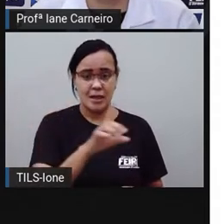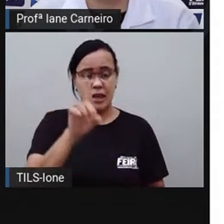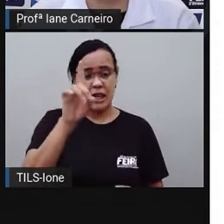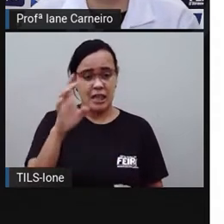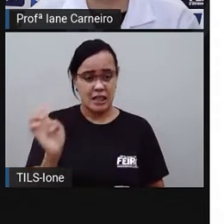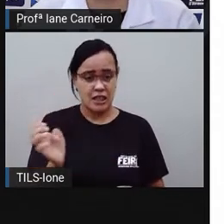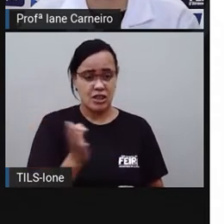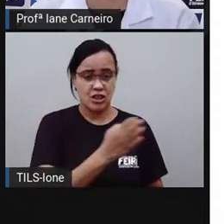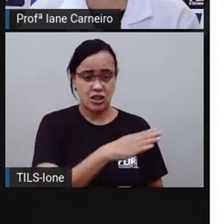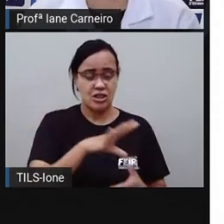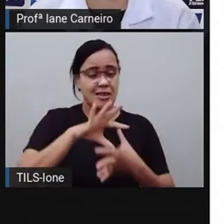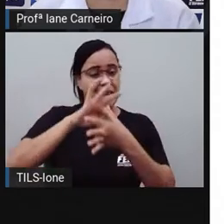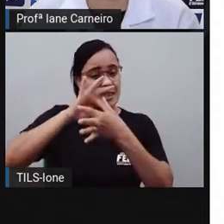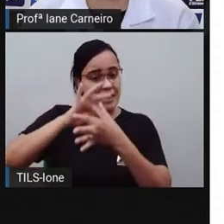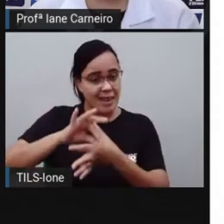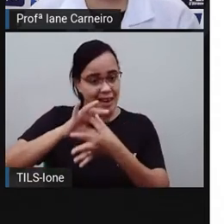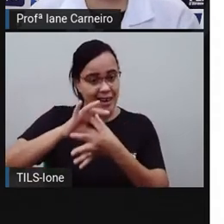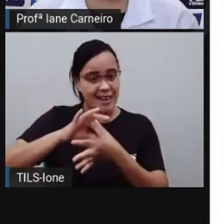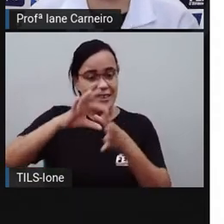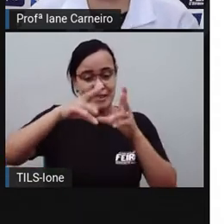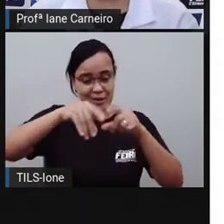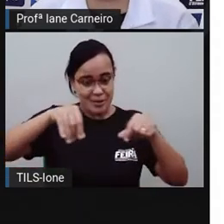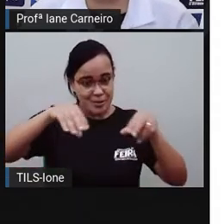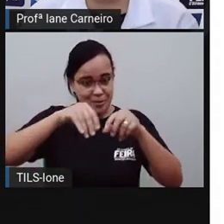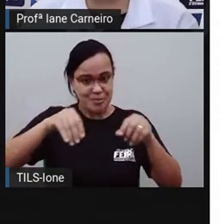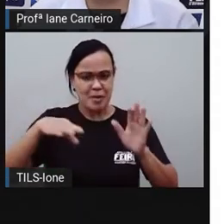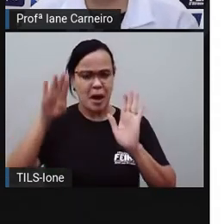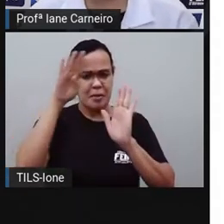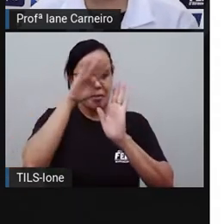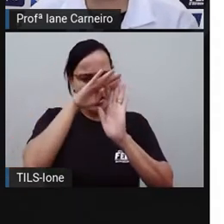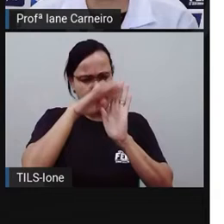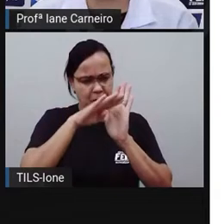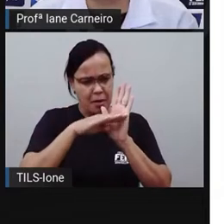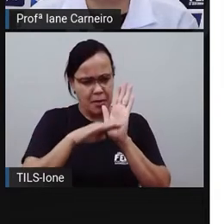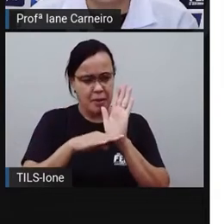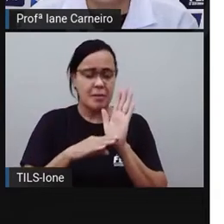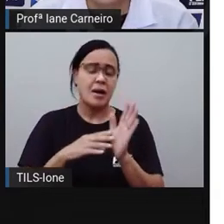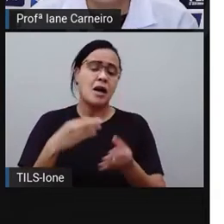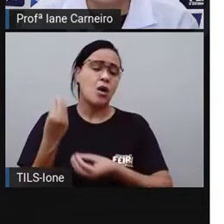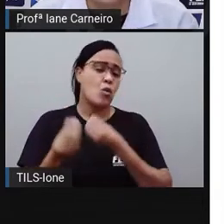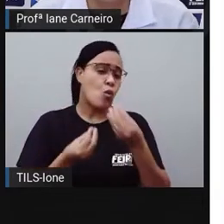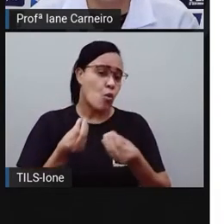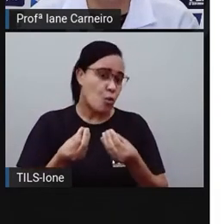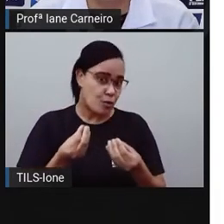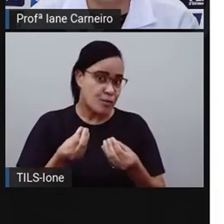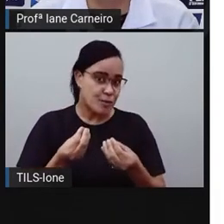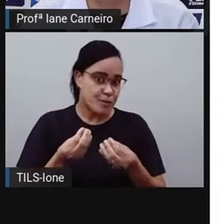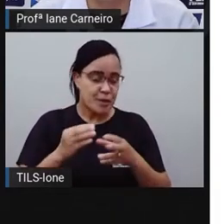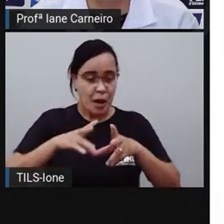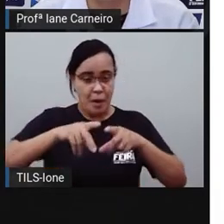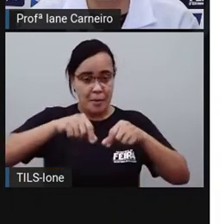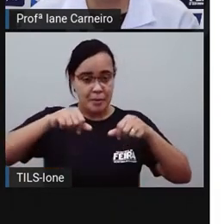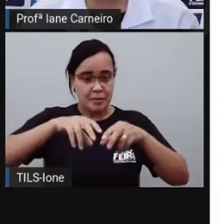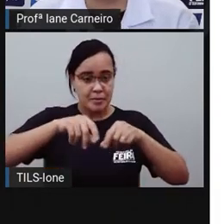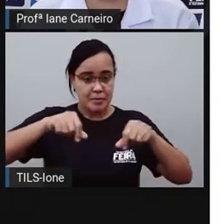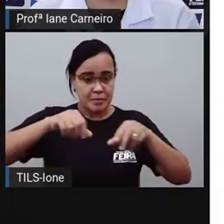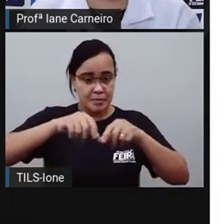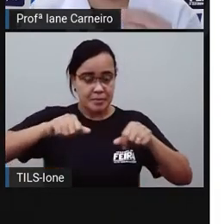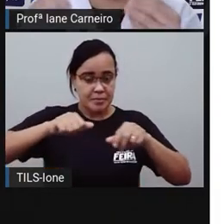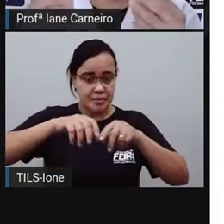ingredientes, né? Então, eles trazem os ingredientes, né? Tanto da massa, né? Essa parte aqui, ó.